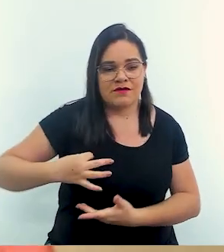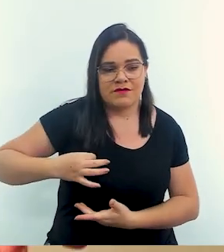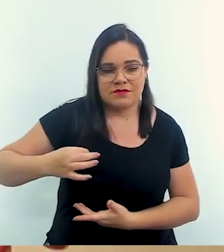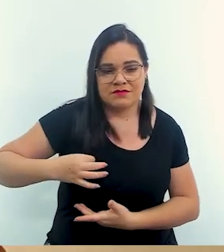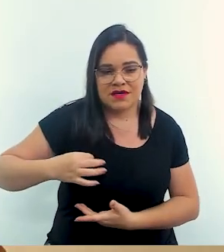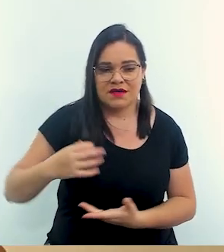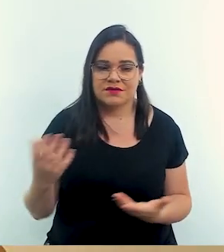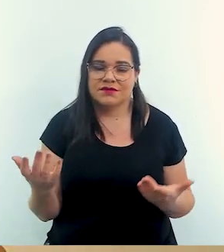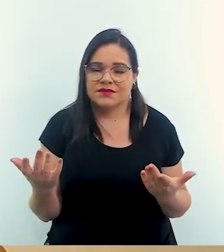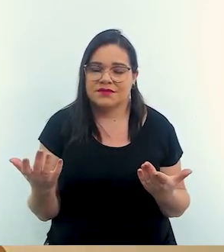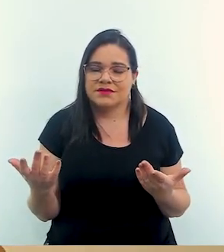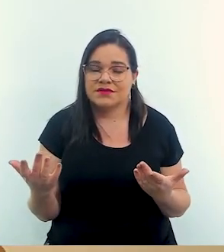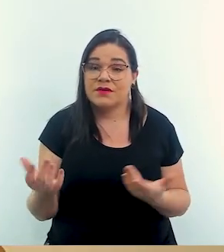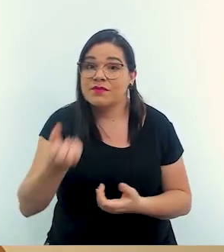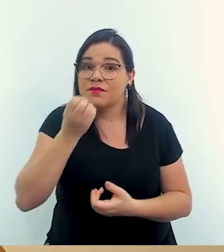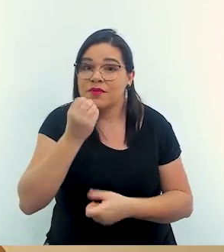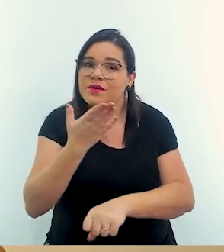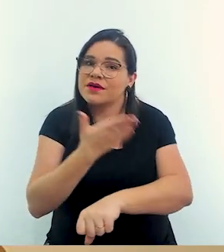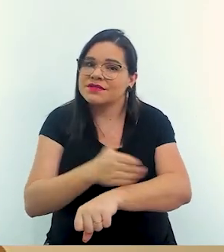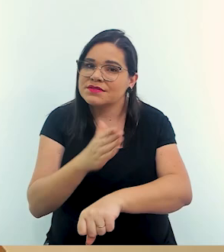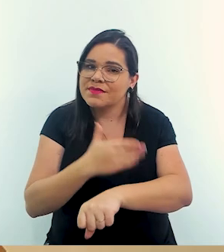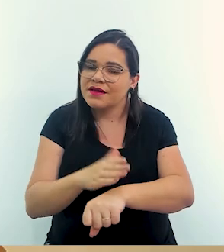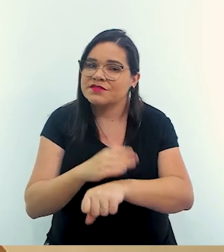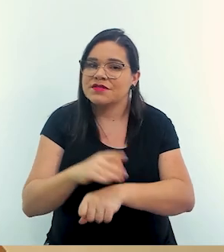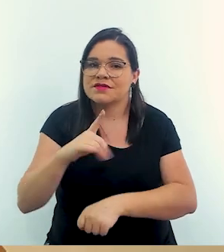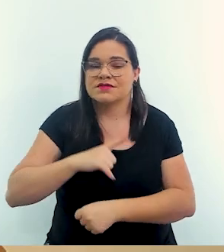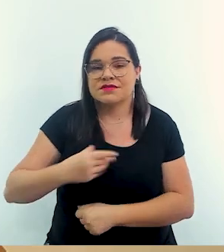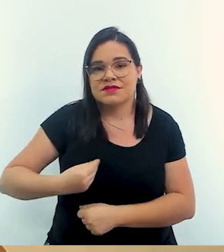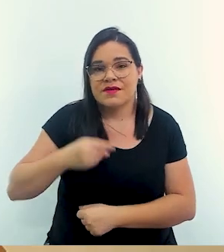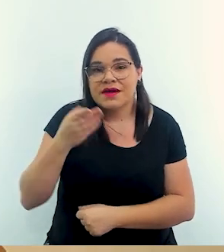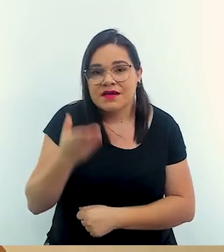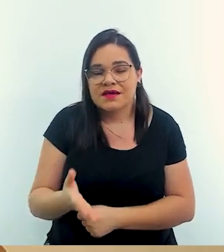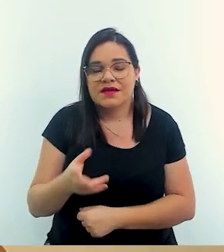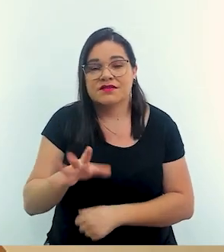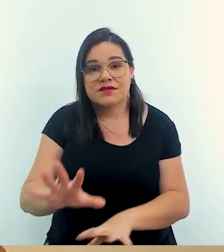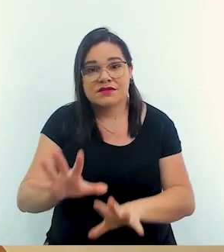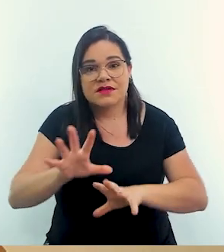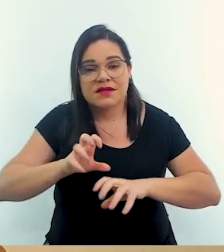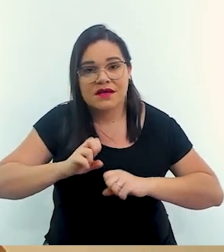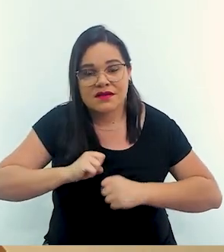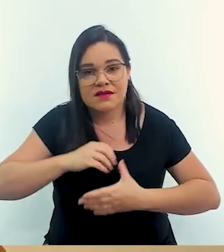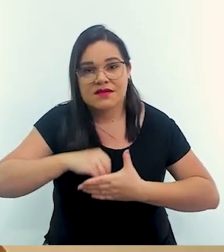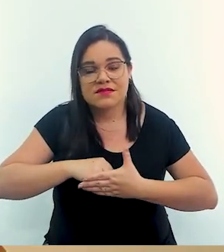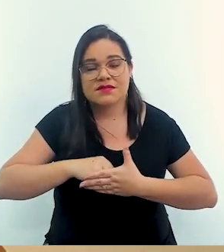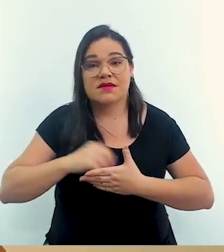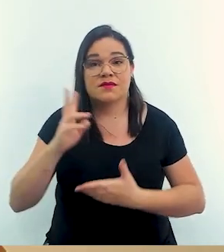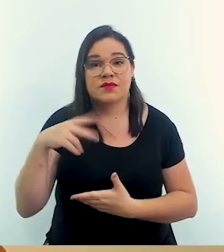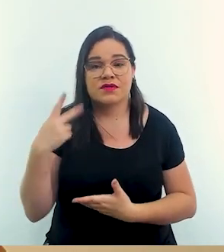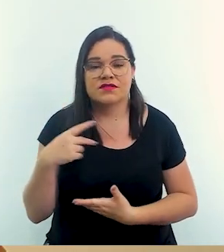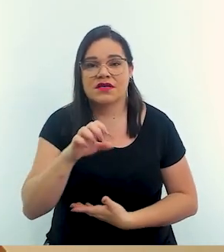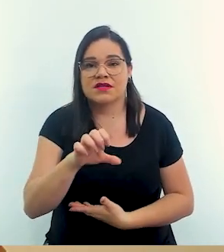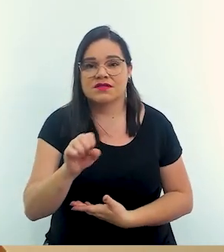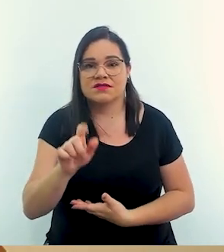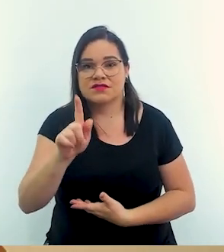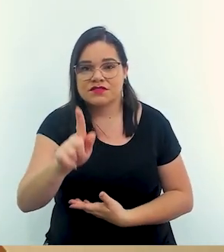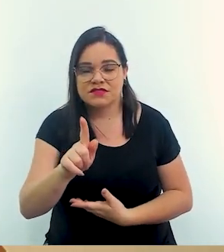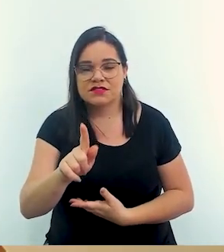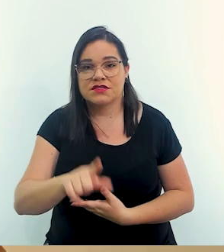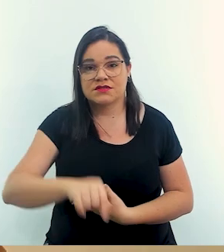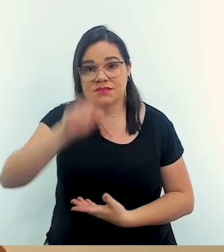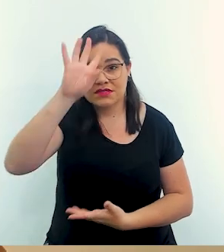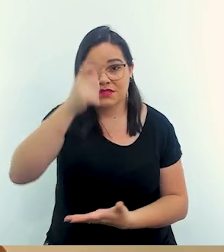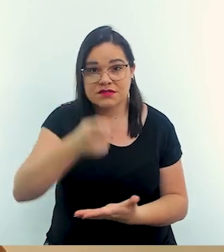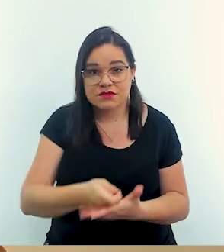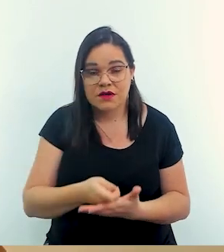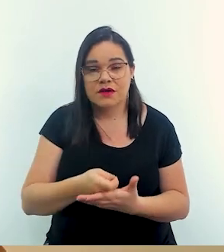voluntários então as boas práticas elas estão aí e quando a gente internaliza essa política ESG do nível